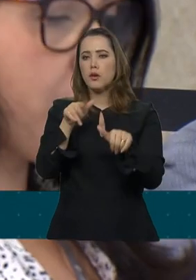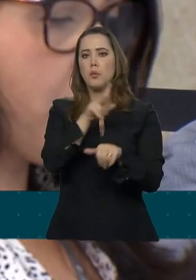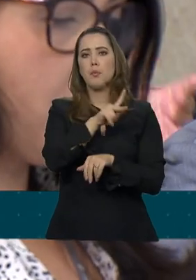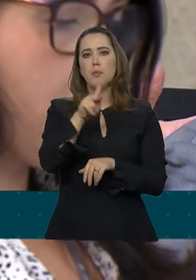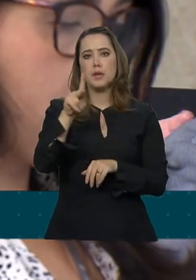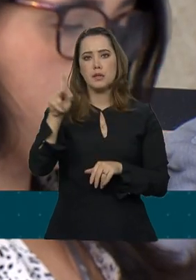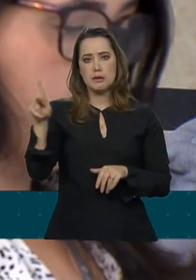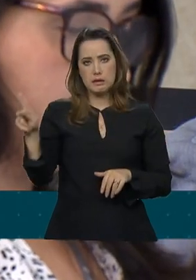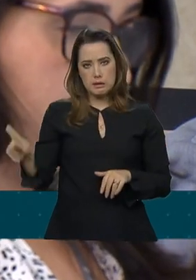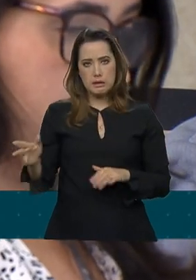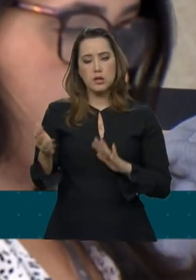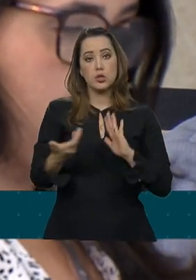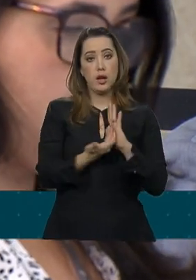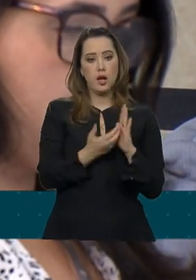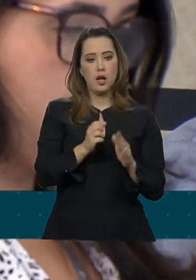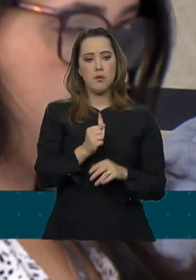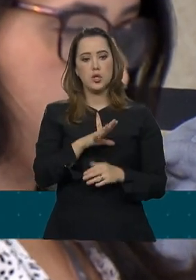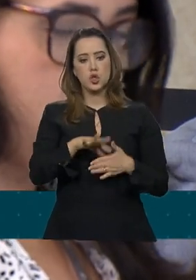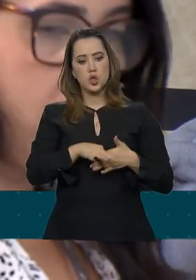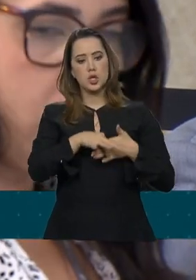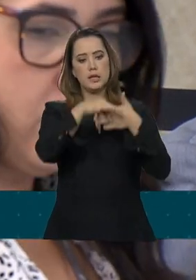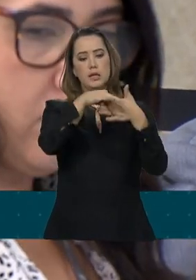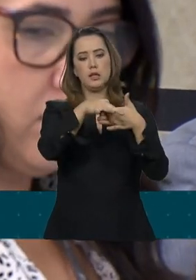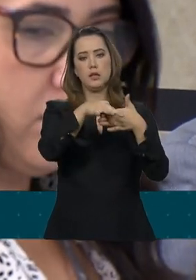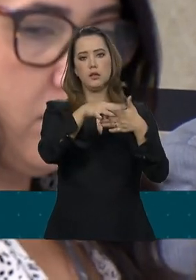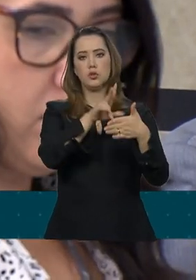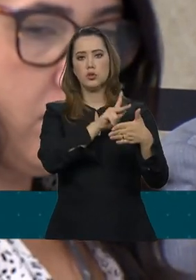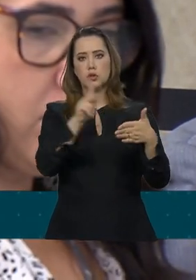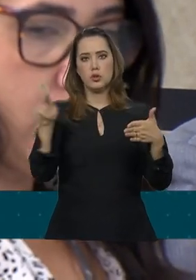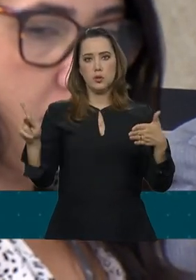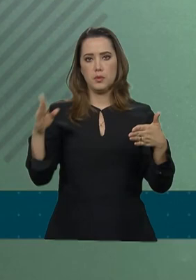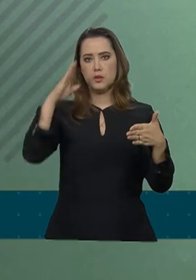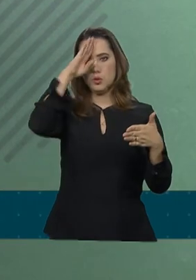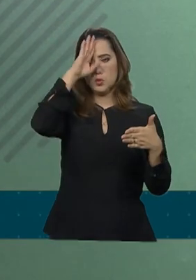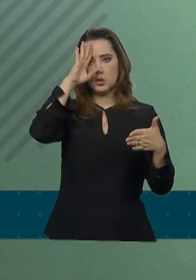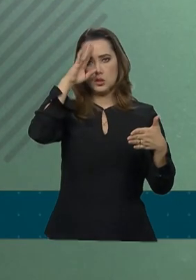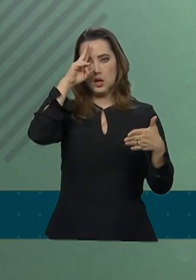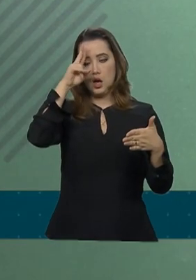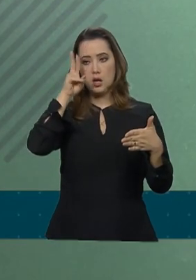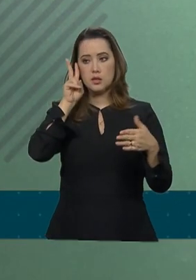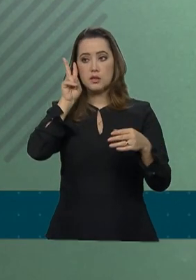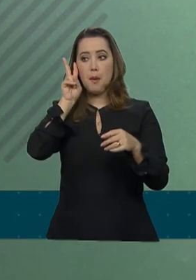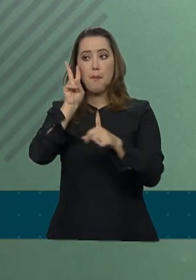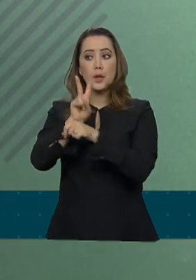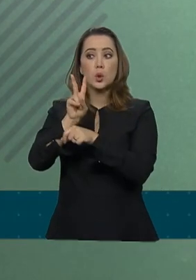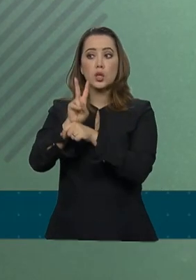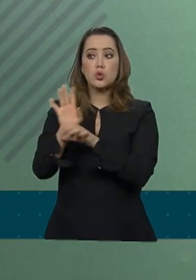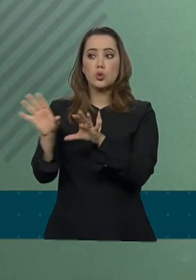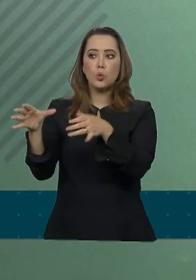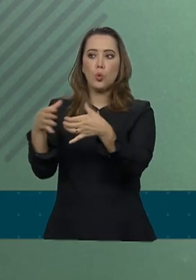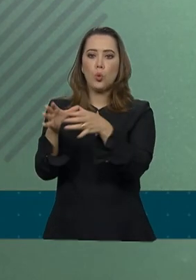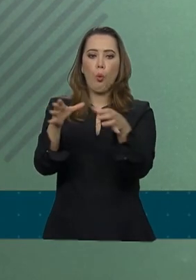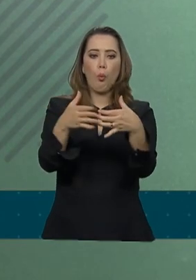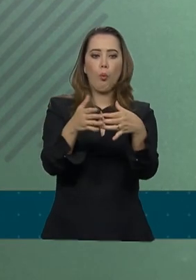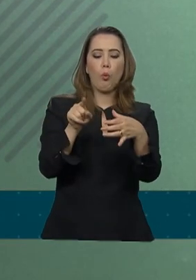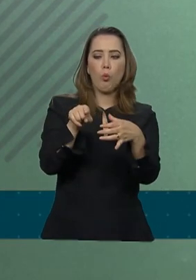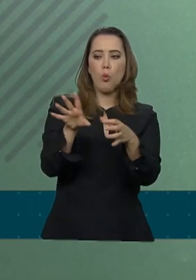Câmara de Comandante de que ele se protege em relação a essas categorias que são base